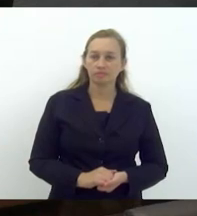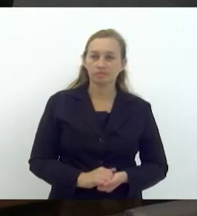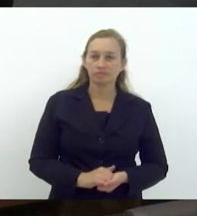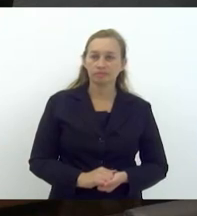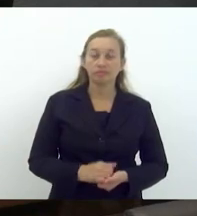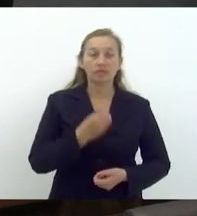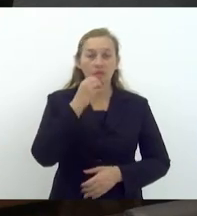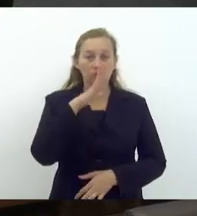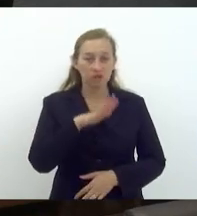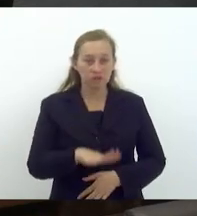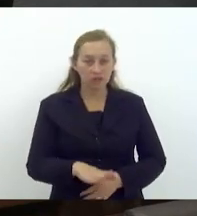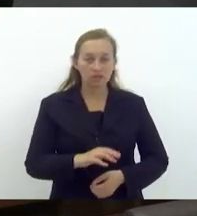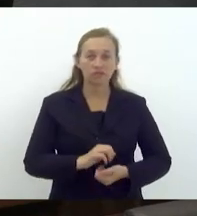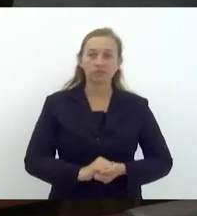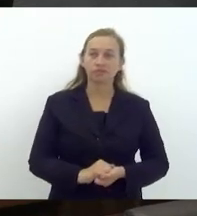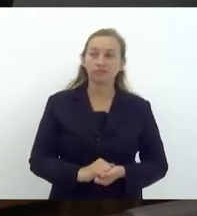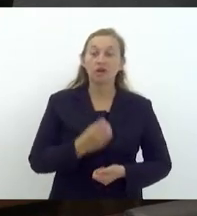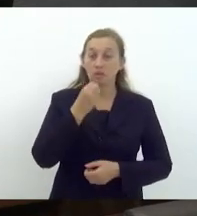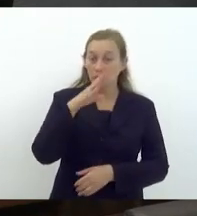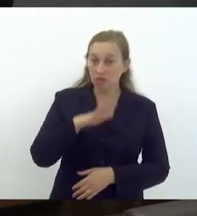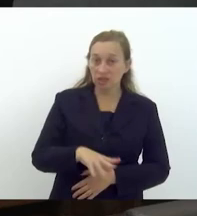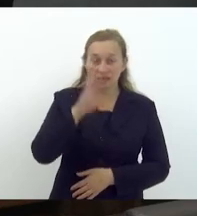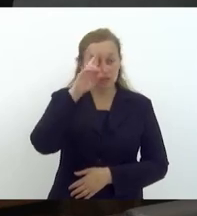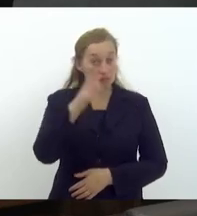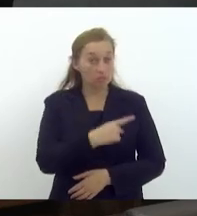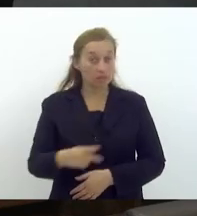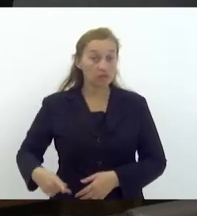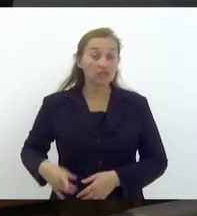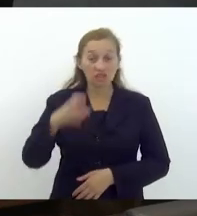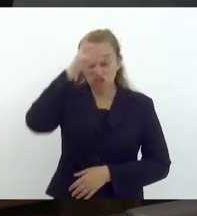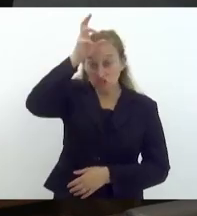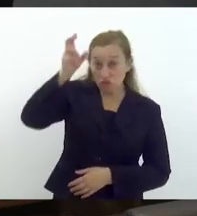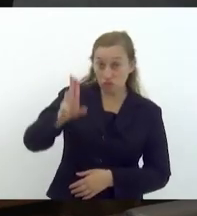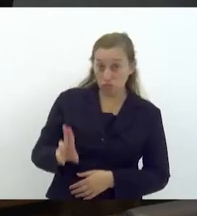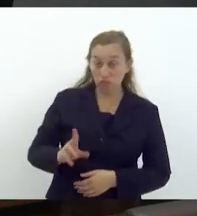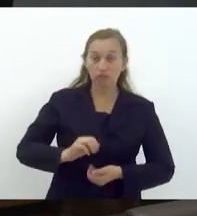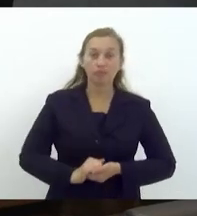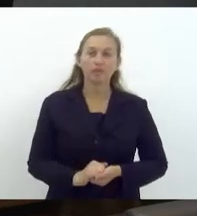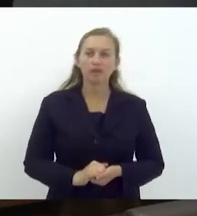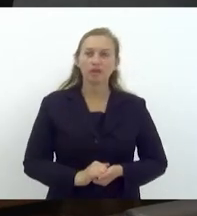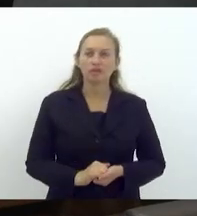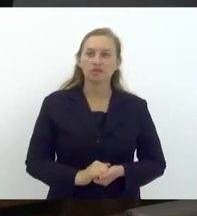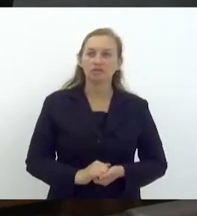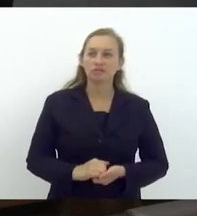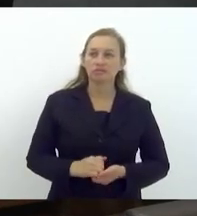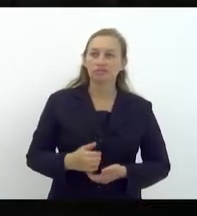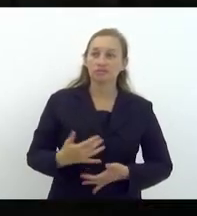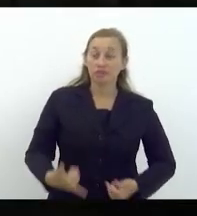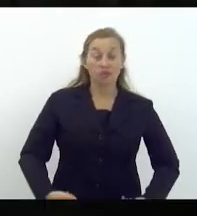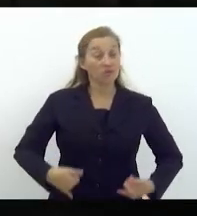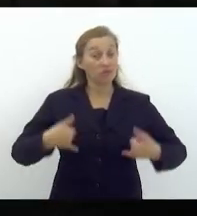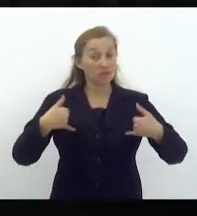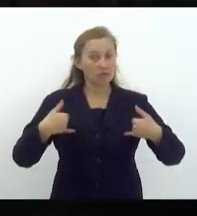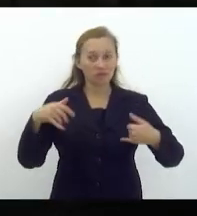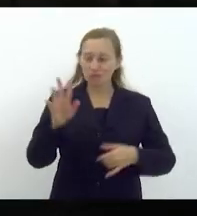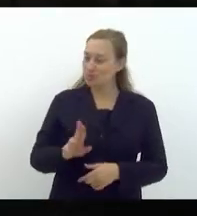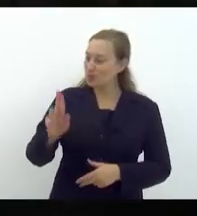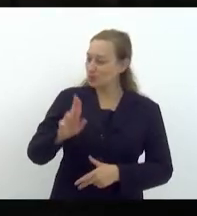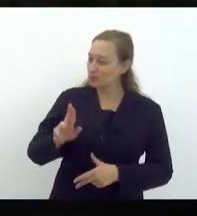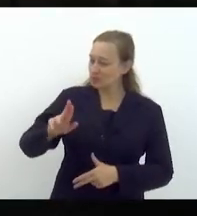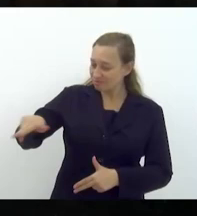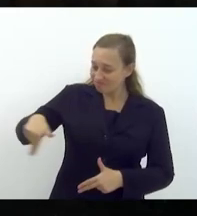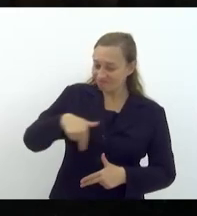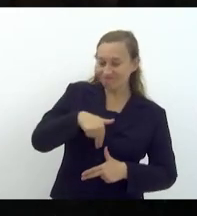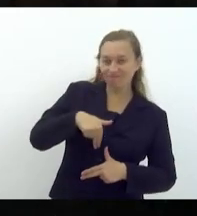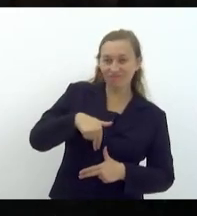Boa tarde. Boa tarde, presidente Tia Ju. É uma honra muito grande fazer uso da palavra aqui